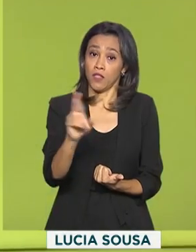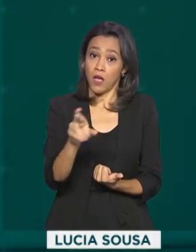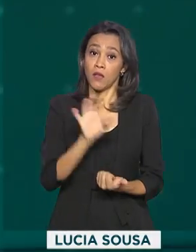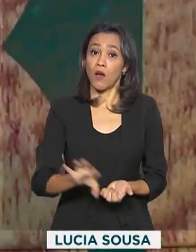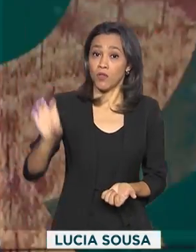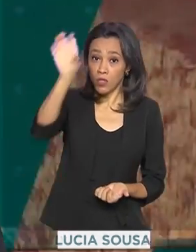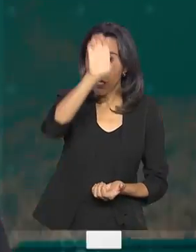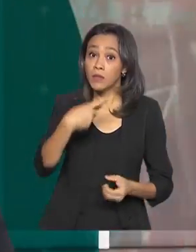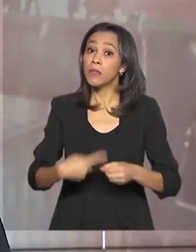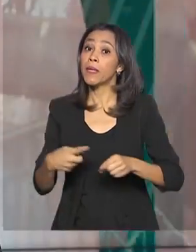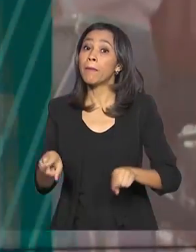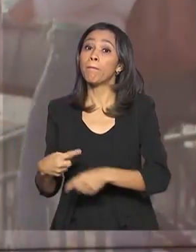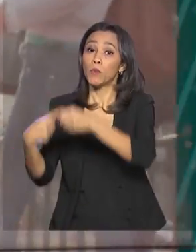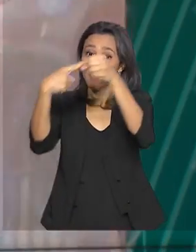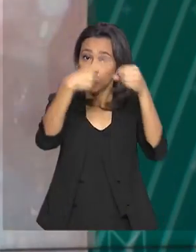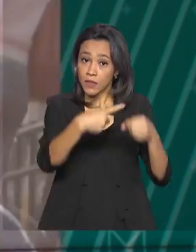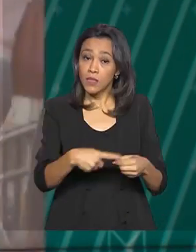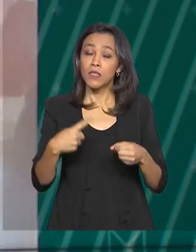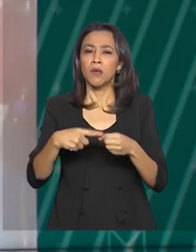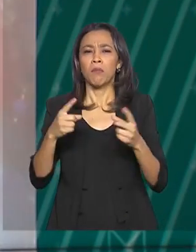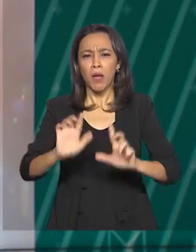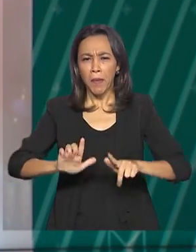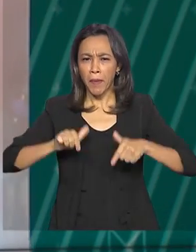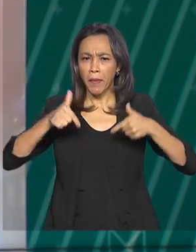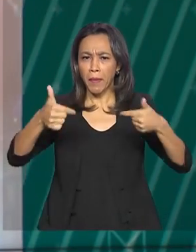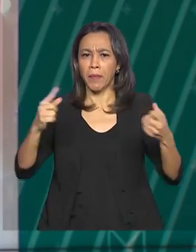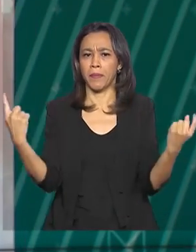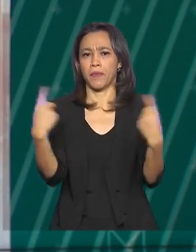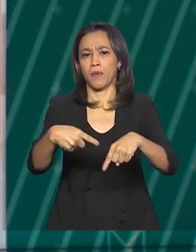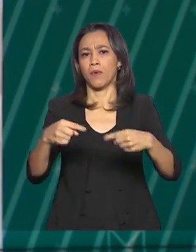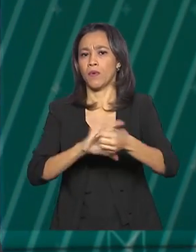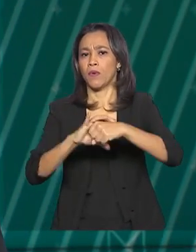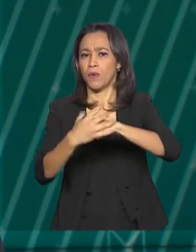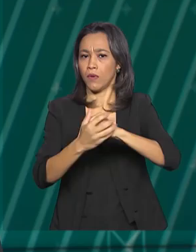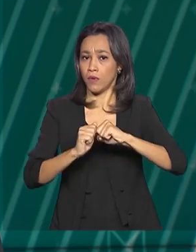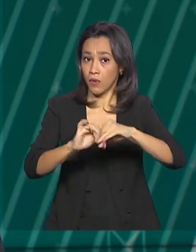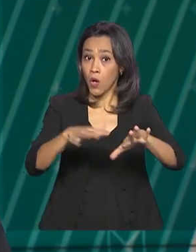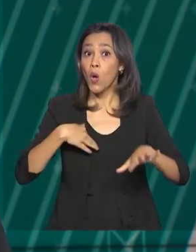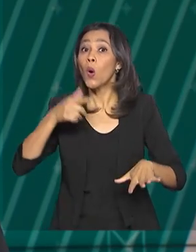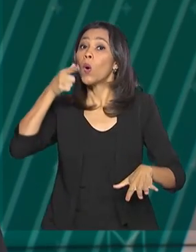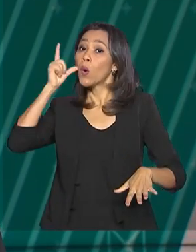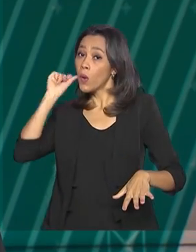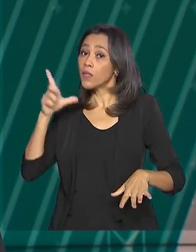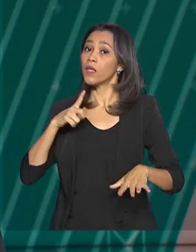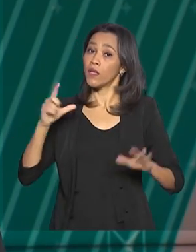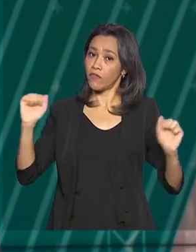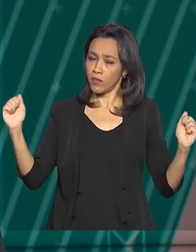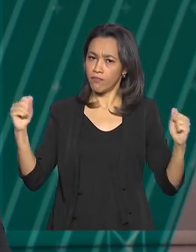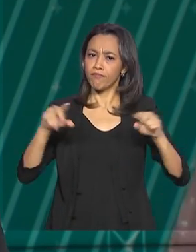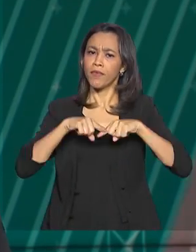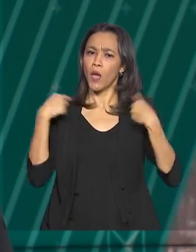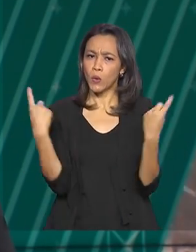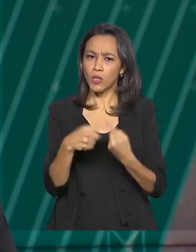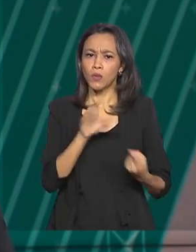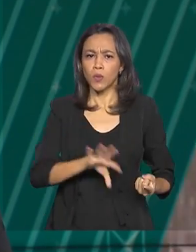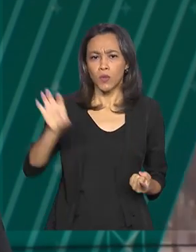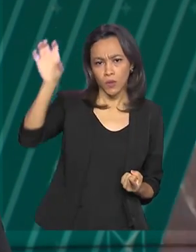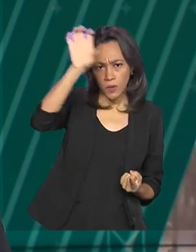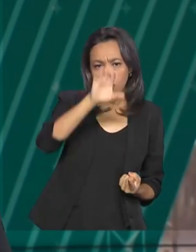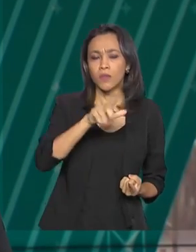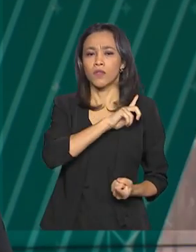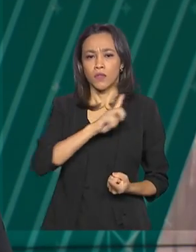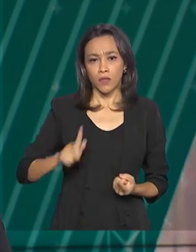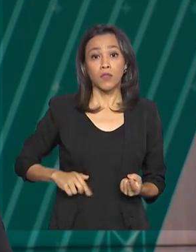municípios para enfrentar os efeitos do coronavírus. Ontem, ele se reuniu com governadores e os presidentes da Câmara e do